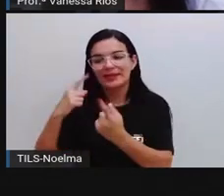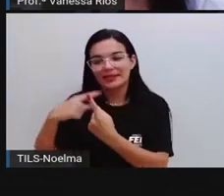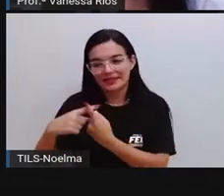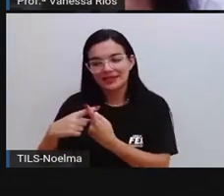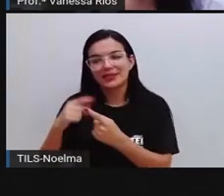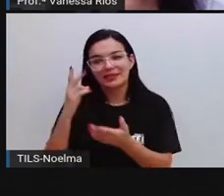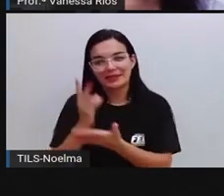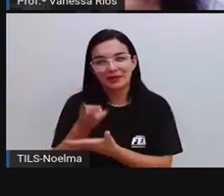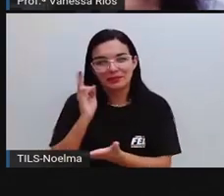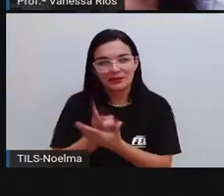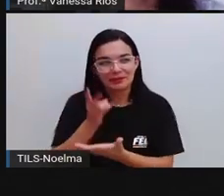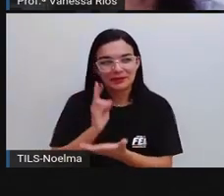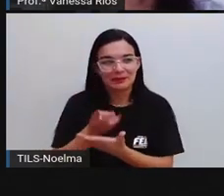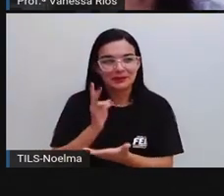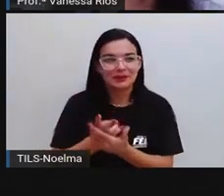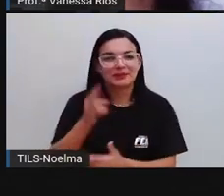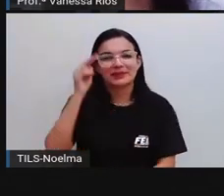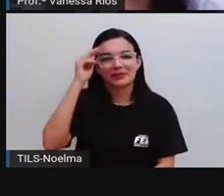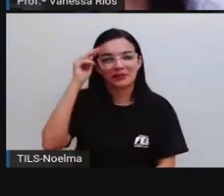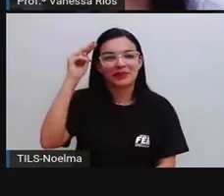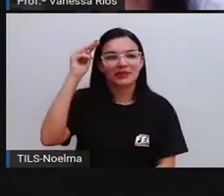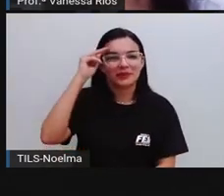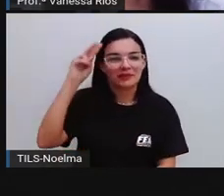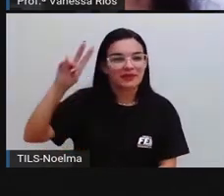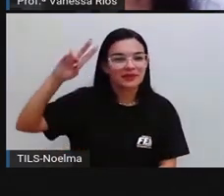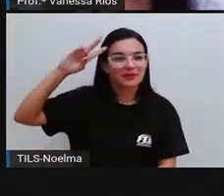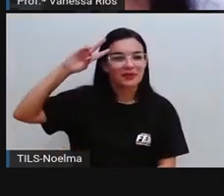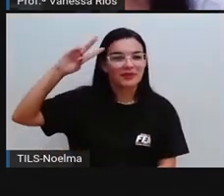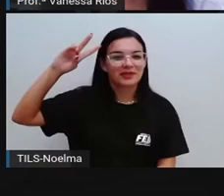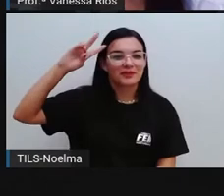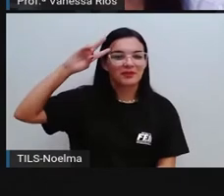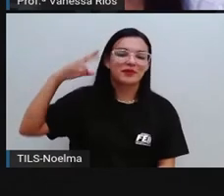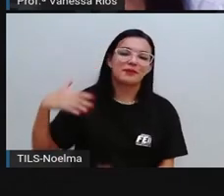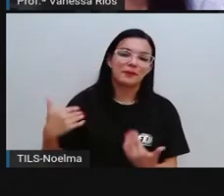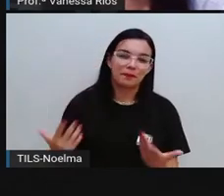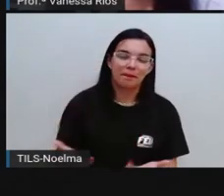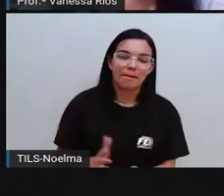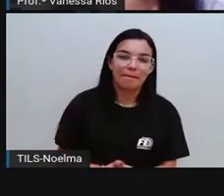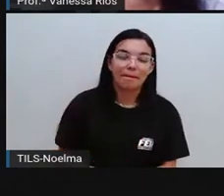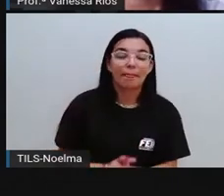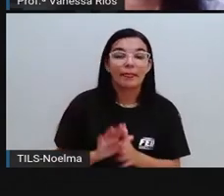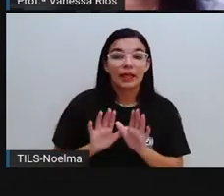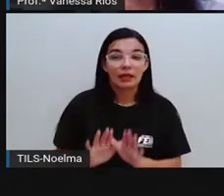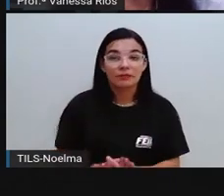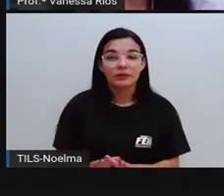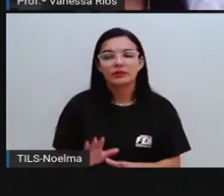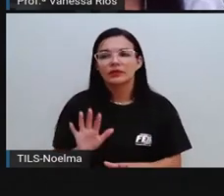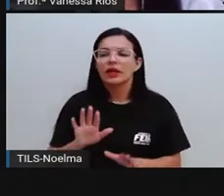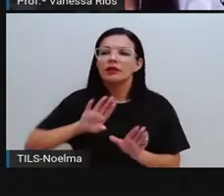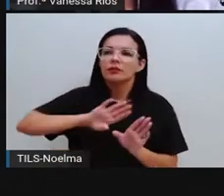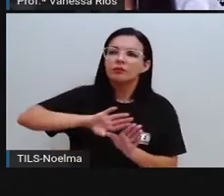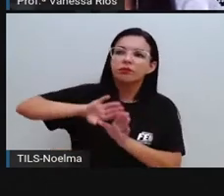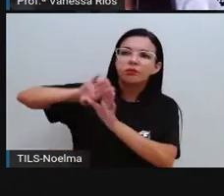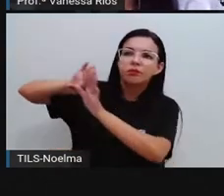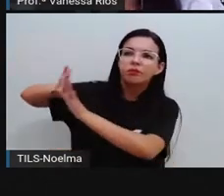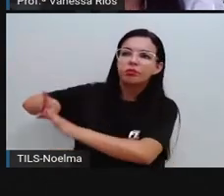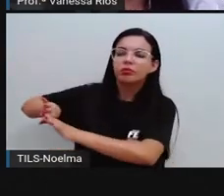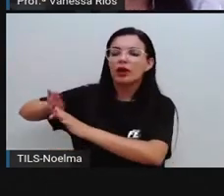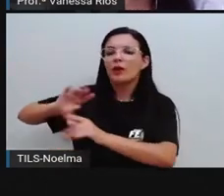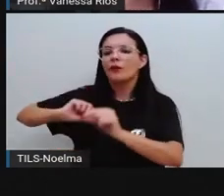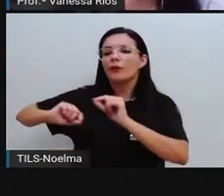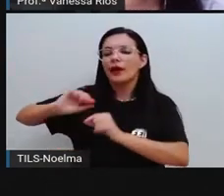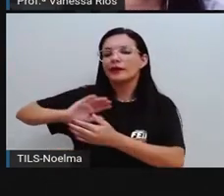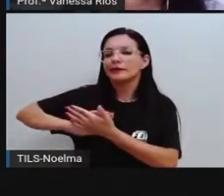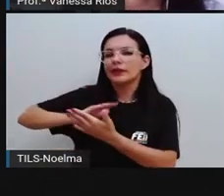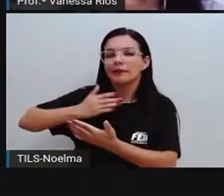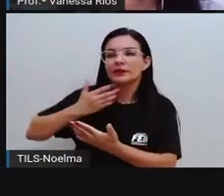as segundas-feiras para a missa. Mas assim, tirando a interpretação, tirando o enredo,